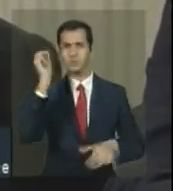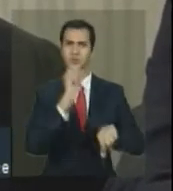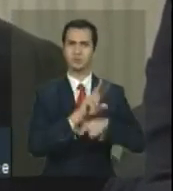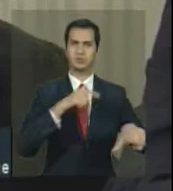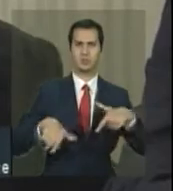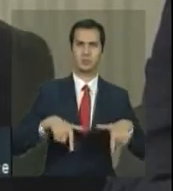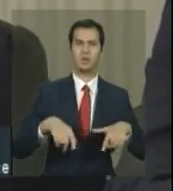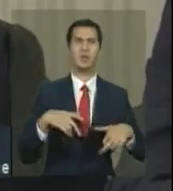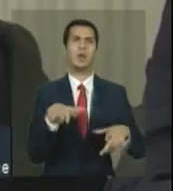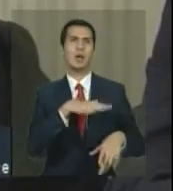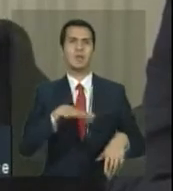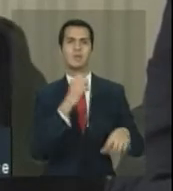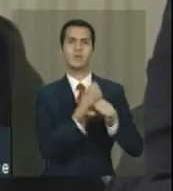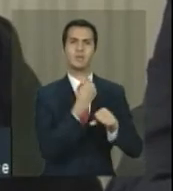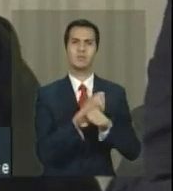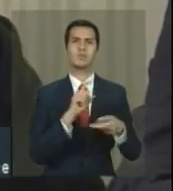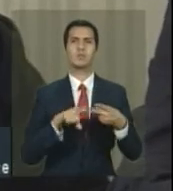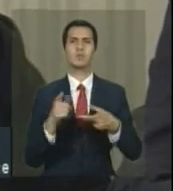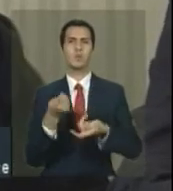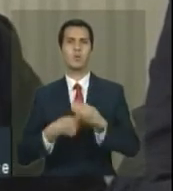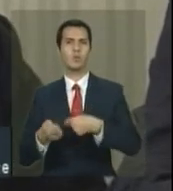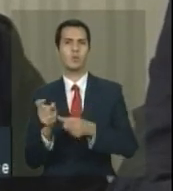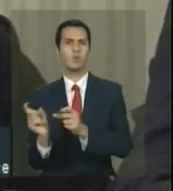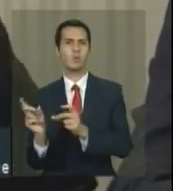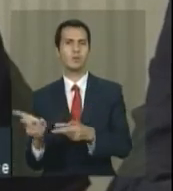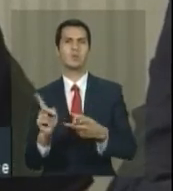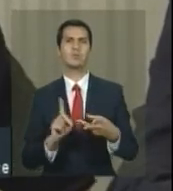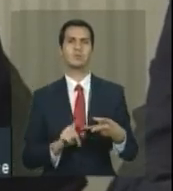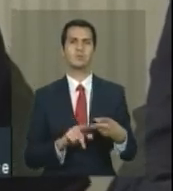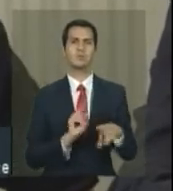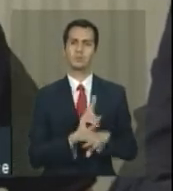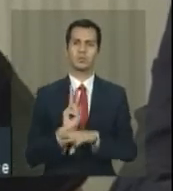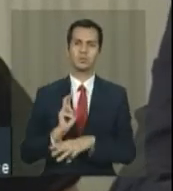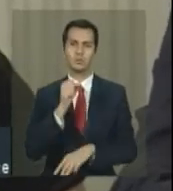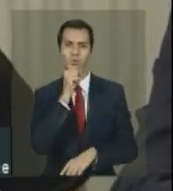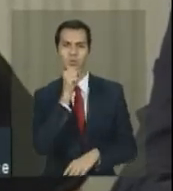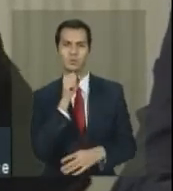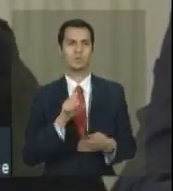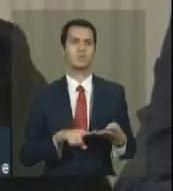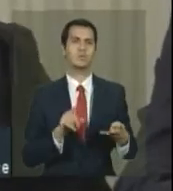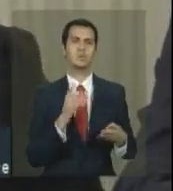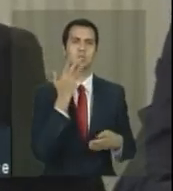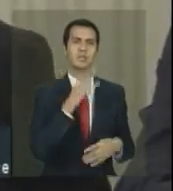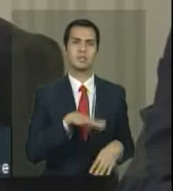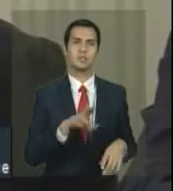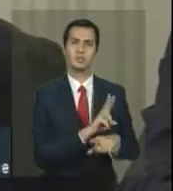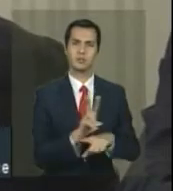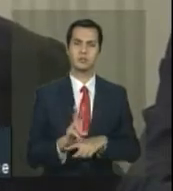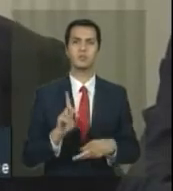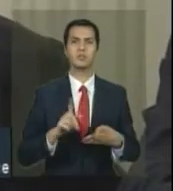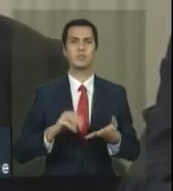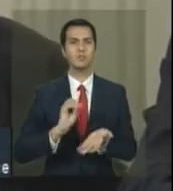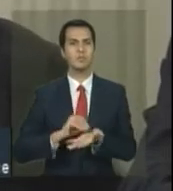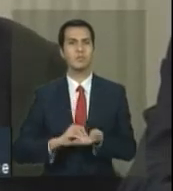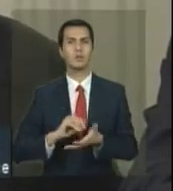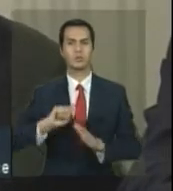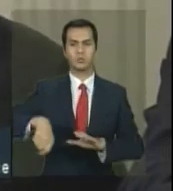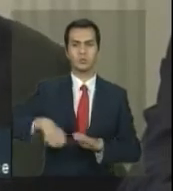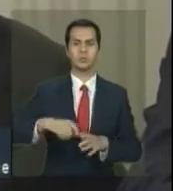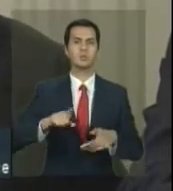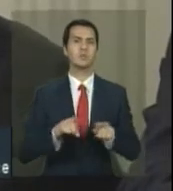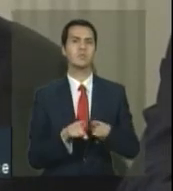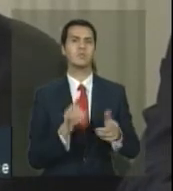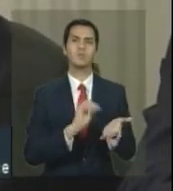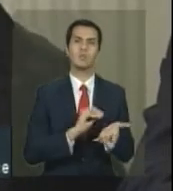civil, para a área de serviço, para a área de comércio, falta cuidador de idoso, falta do cuidador de criança, falta auxiliar de cozinha, falta pintor,